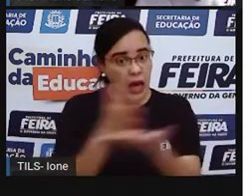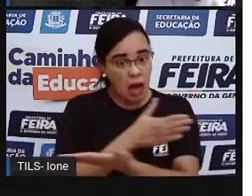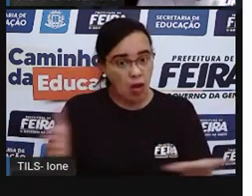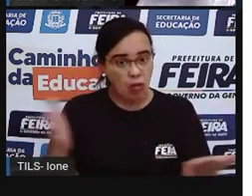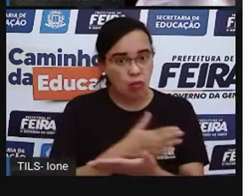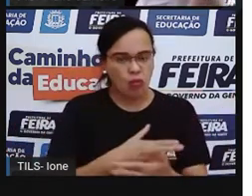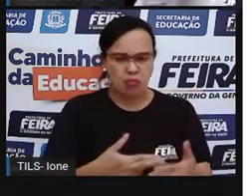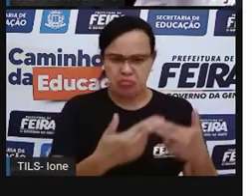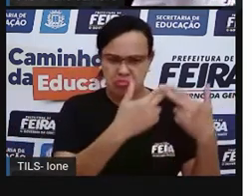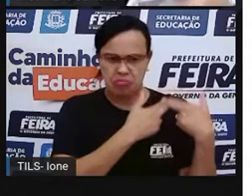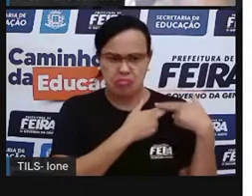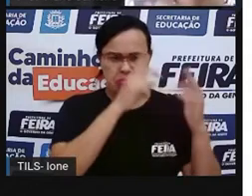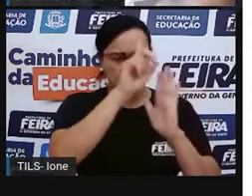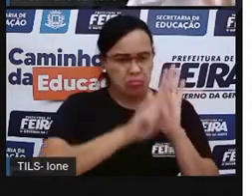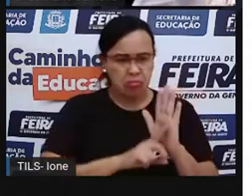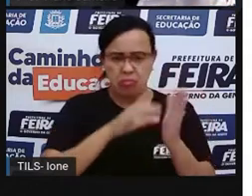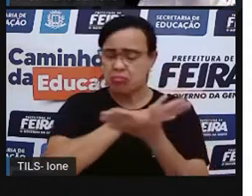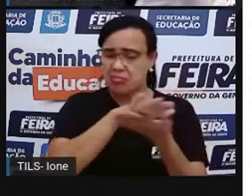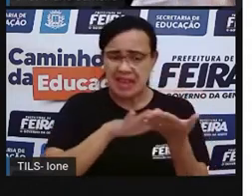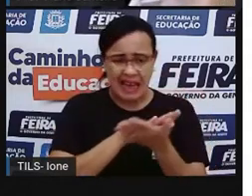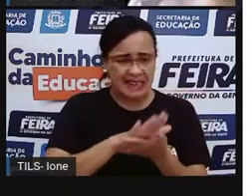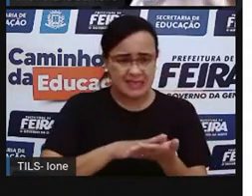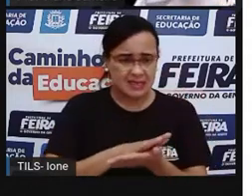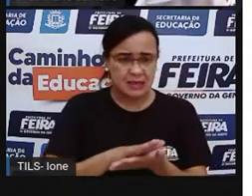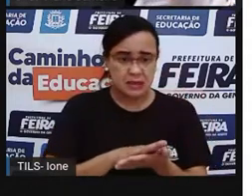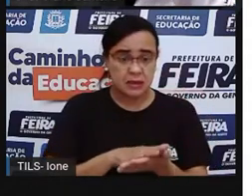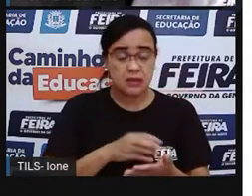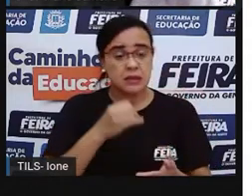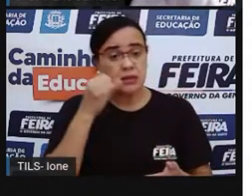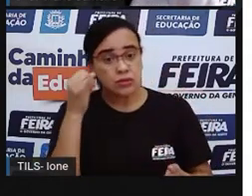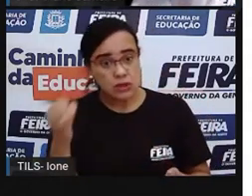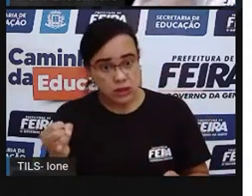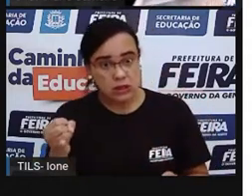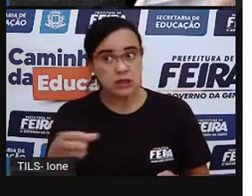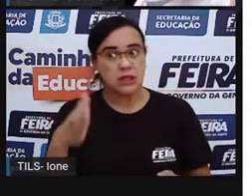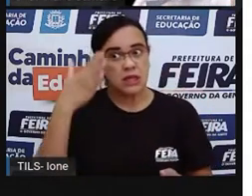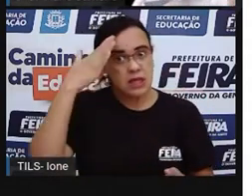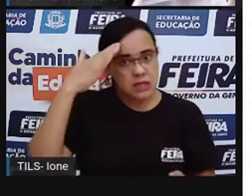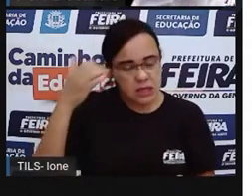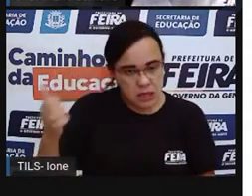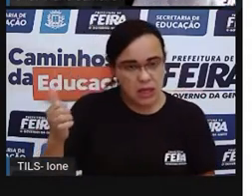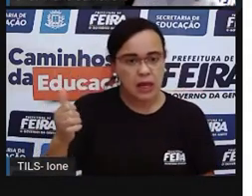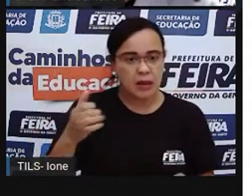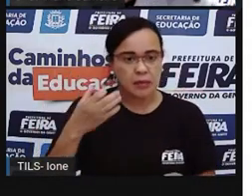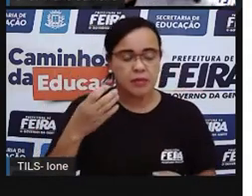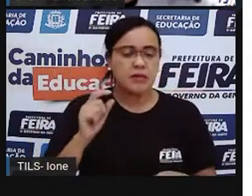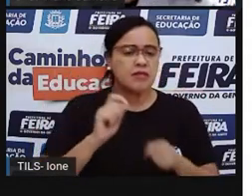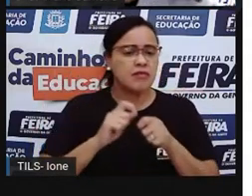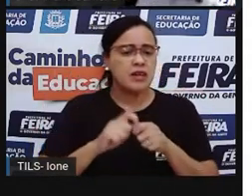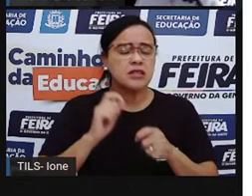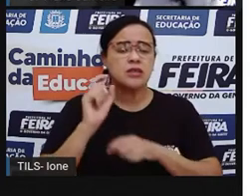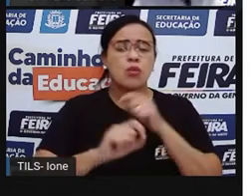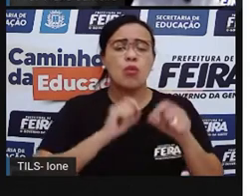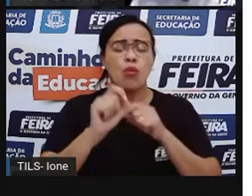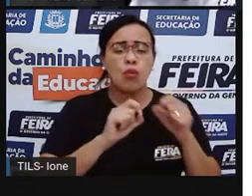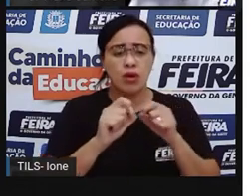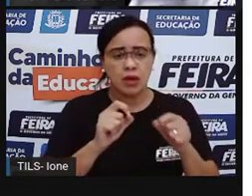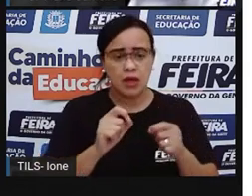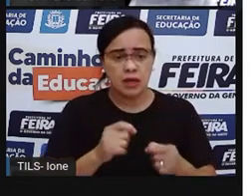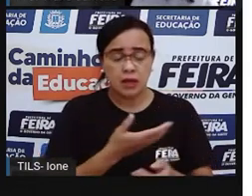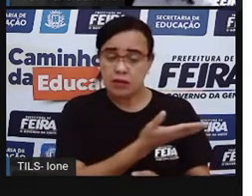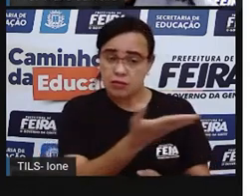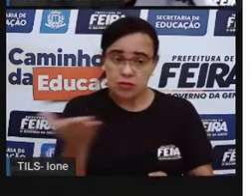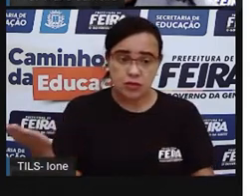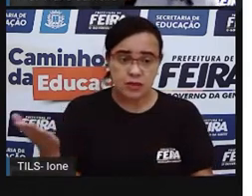fazer quando a gente souber que alguma criança não teve seus direitos respeitados? Isso é que a gente pode fazer.